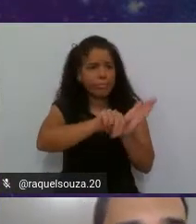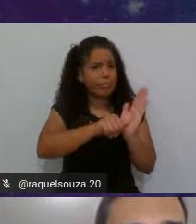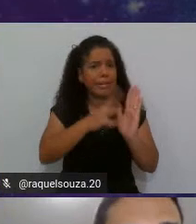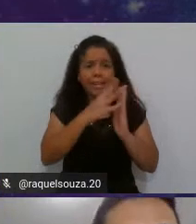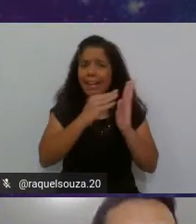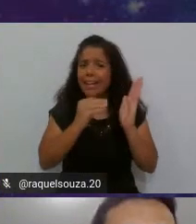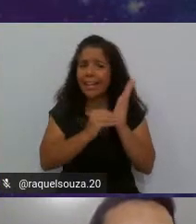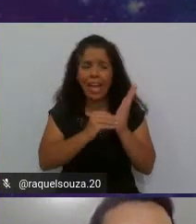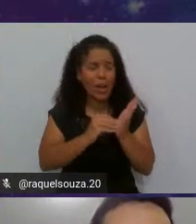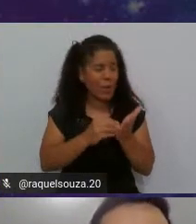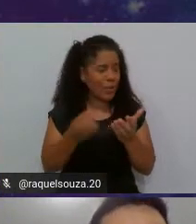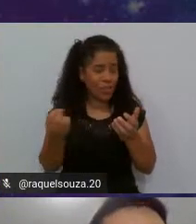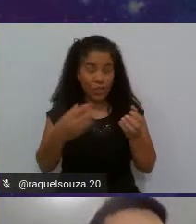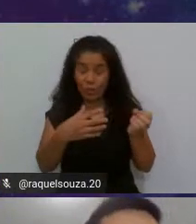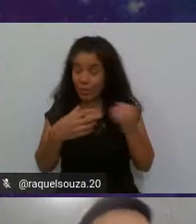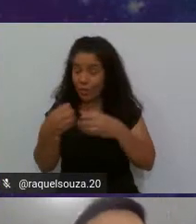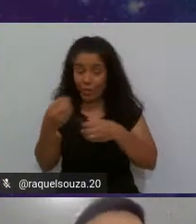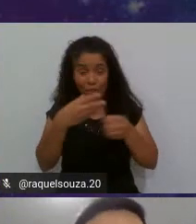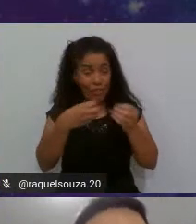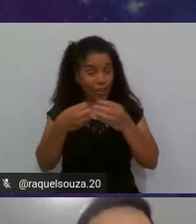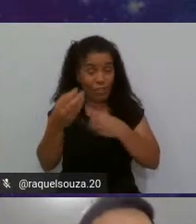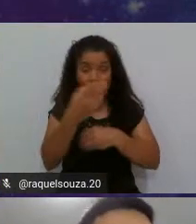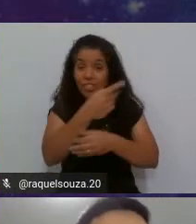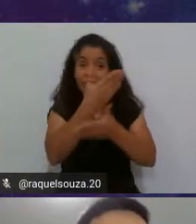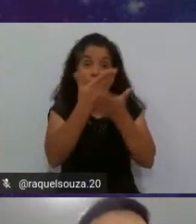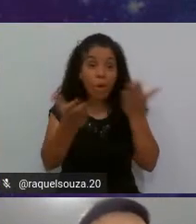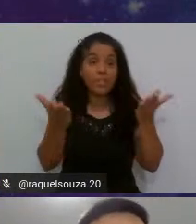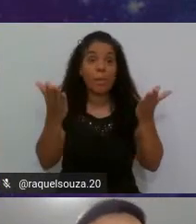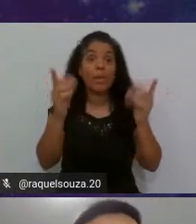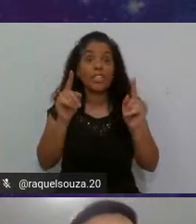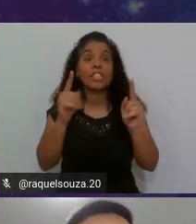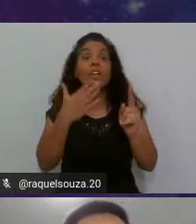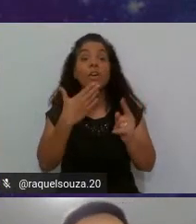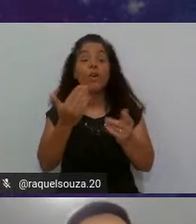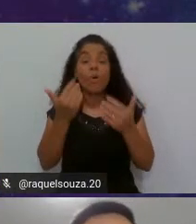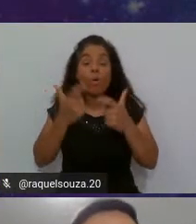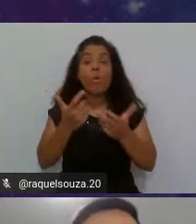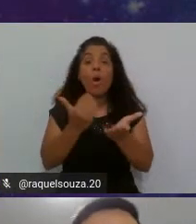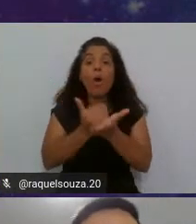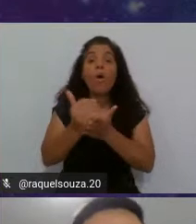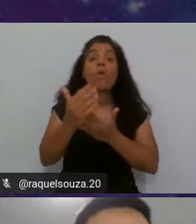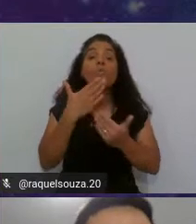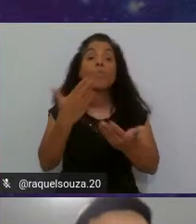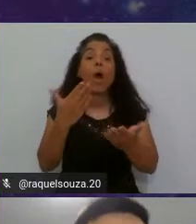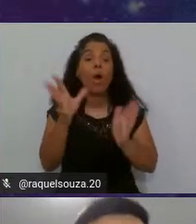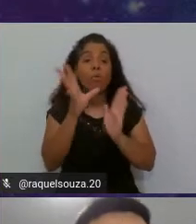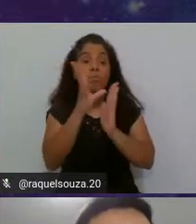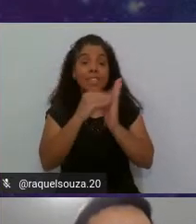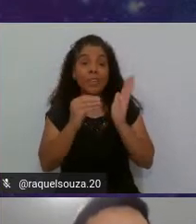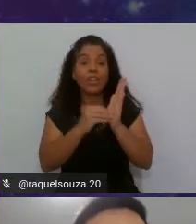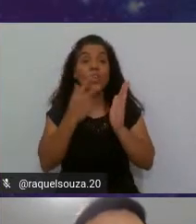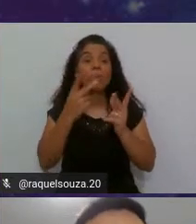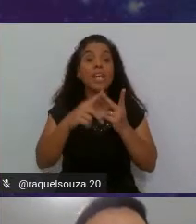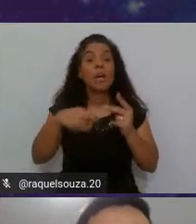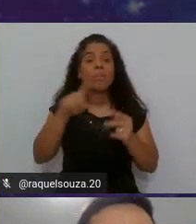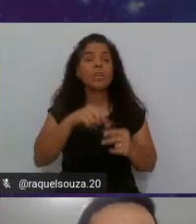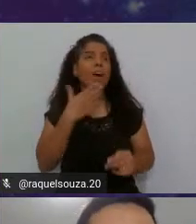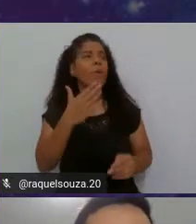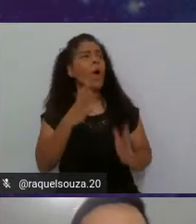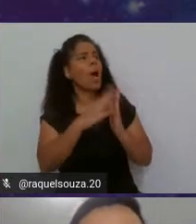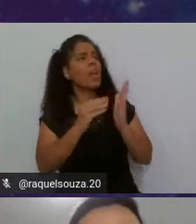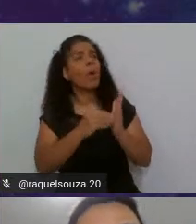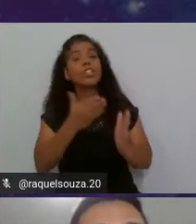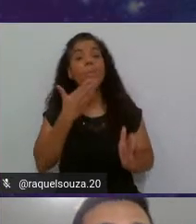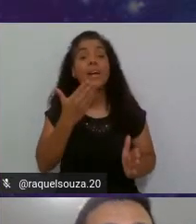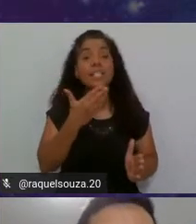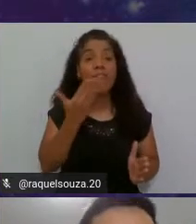linguagem nova e você pode ficar perdido e ir por onde começar. A gente escuta muitas pessoas falando qual a linguagem mais